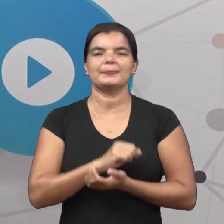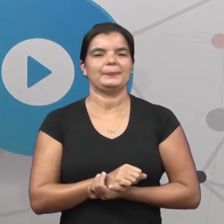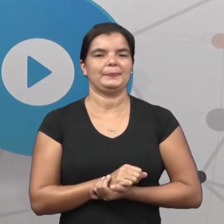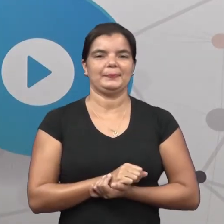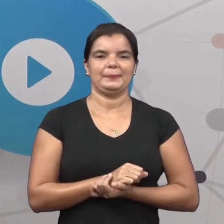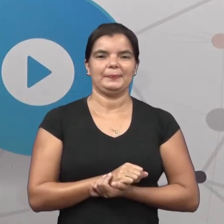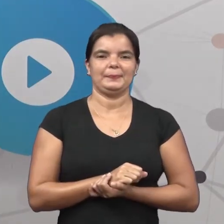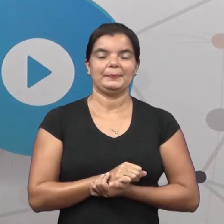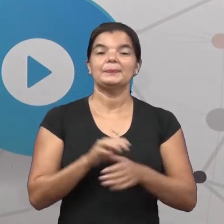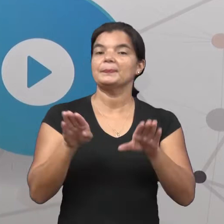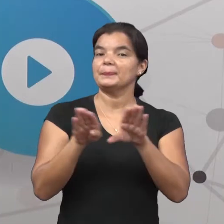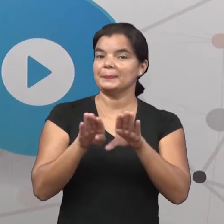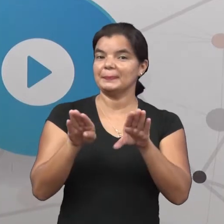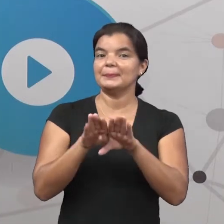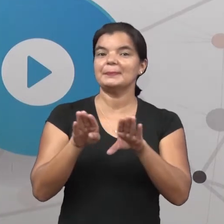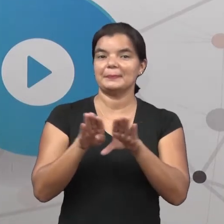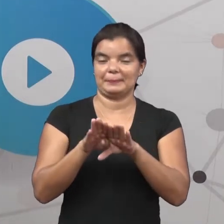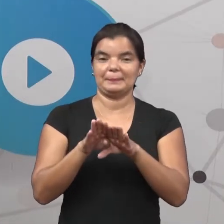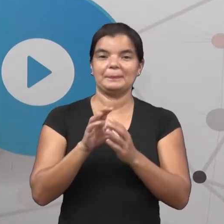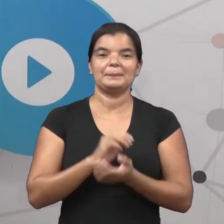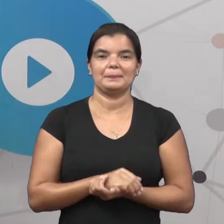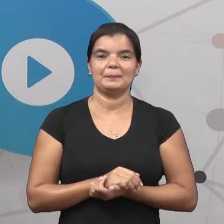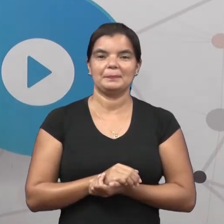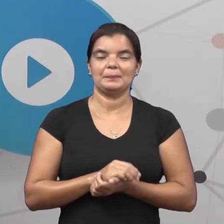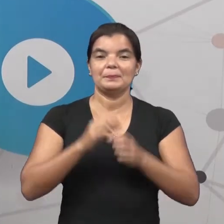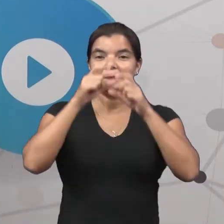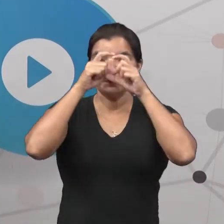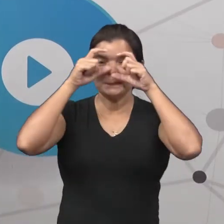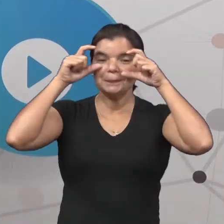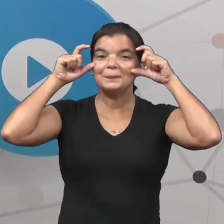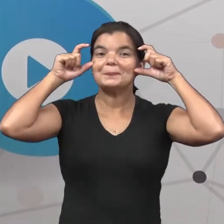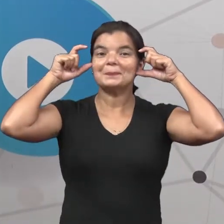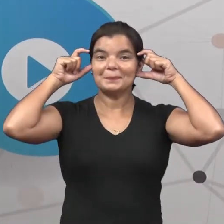Há também um óculos.